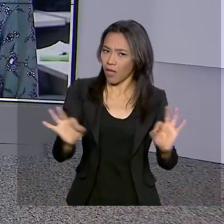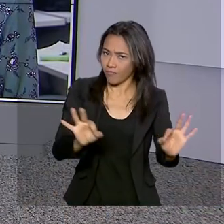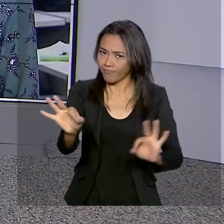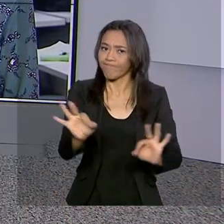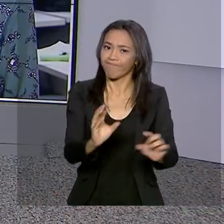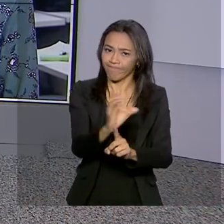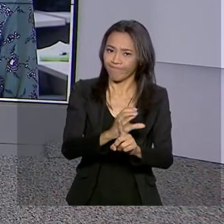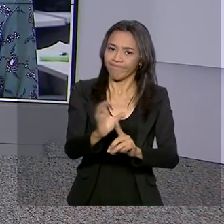Glauco, pelas suas informações.